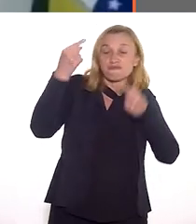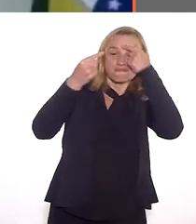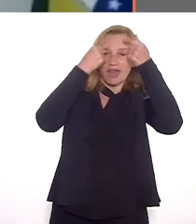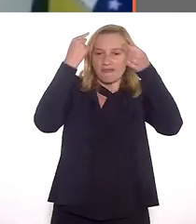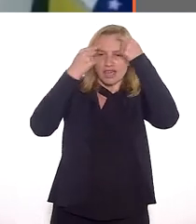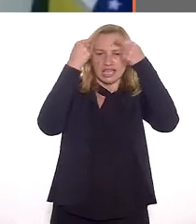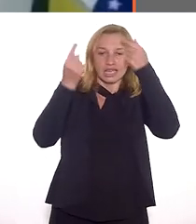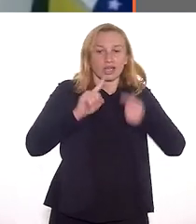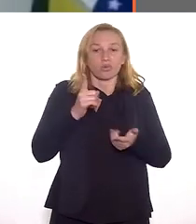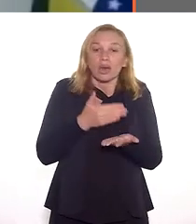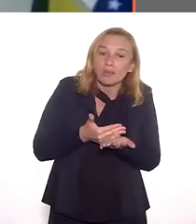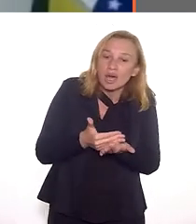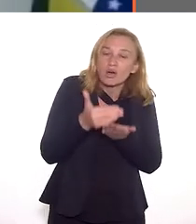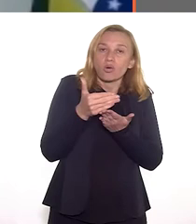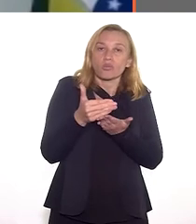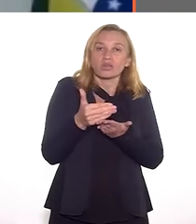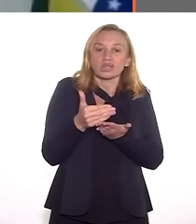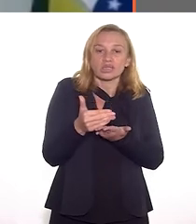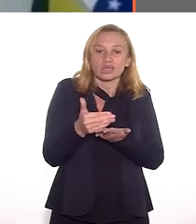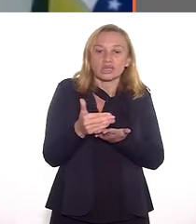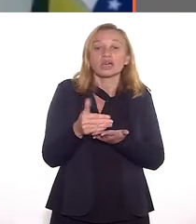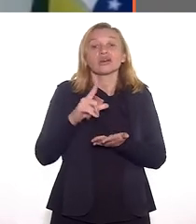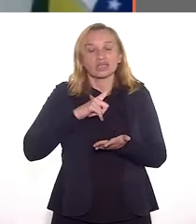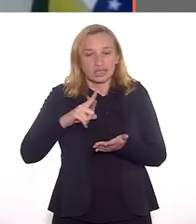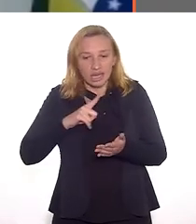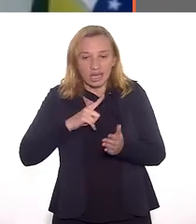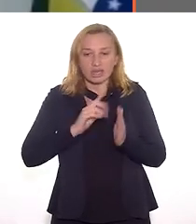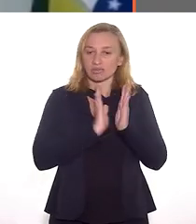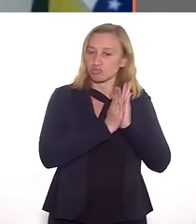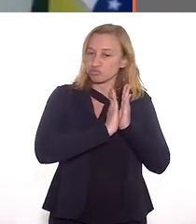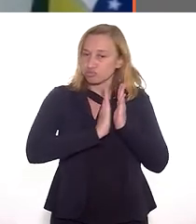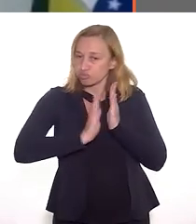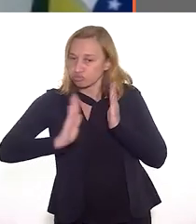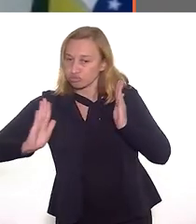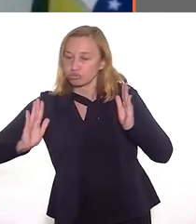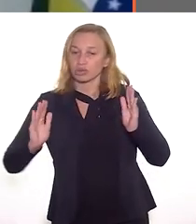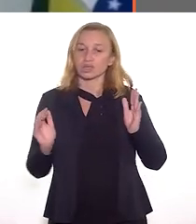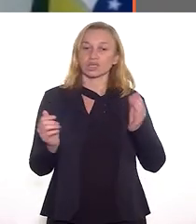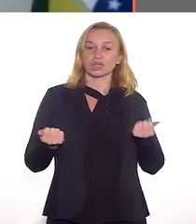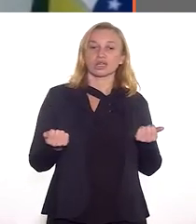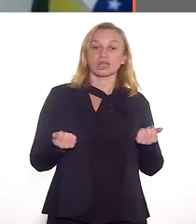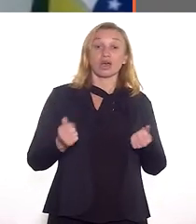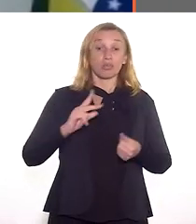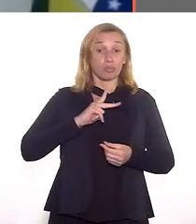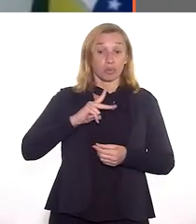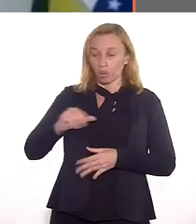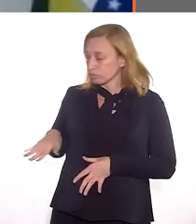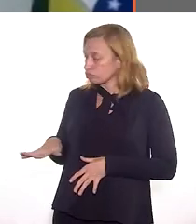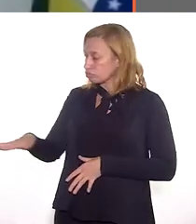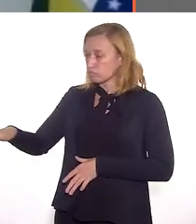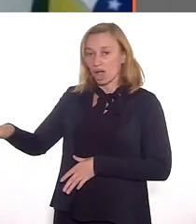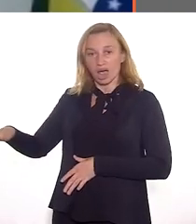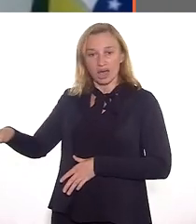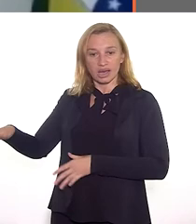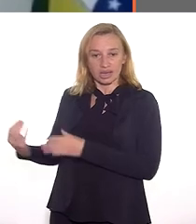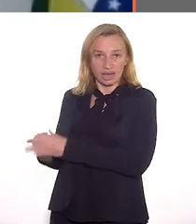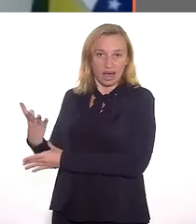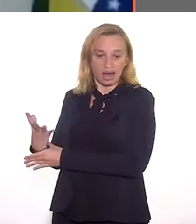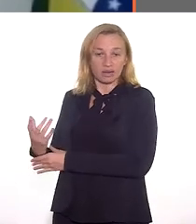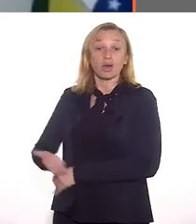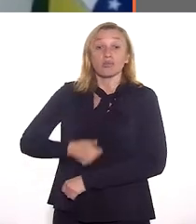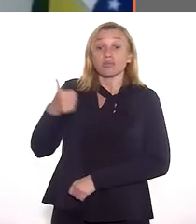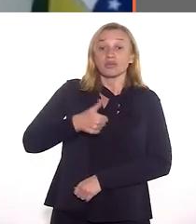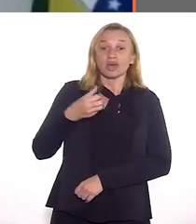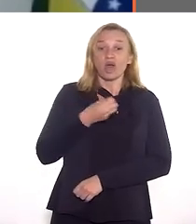Então, acho que não precisamos inventar a roda. Eu acho que, para começar, tem bibliotecas nesses lugares, muitas delas feitas pela